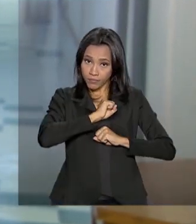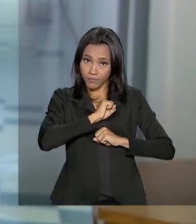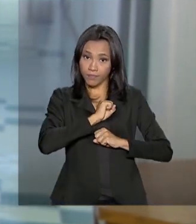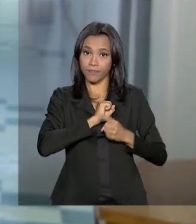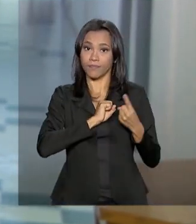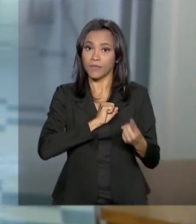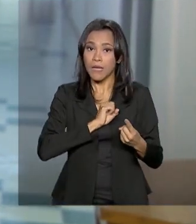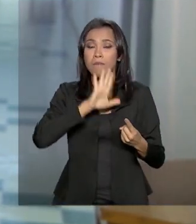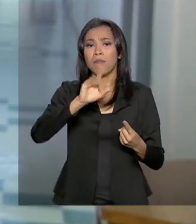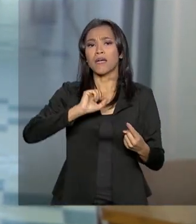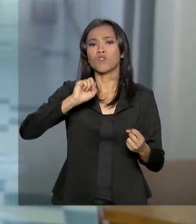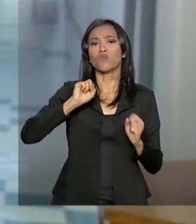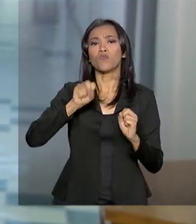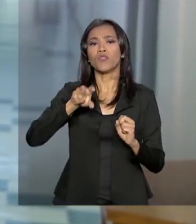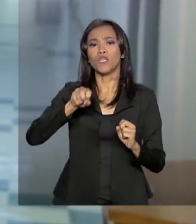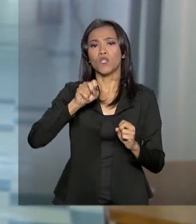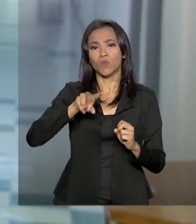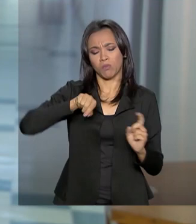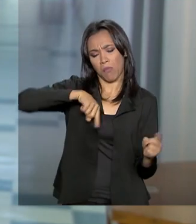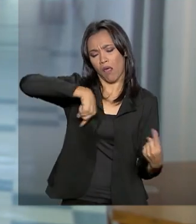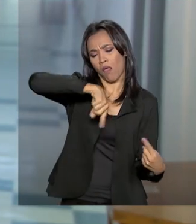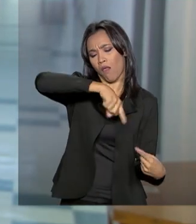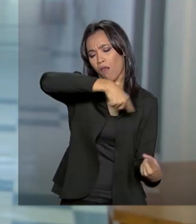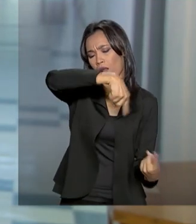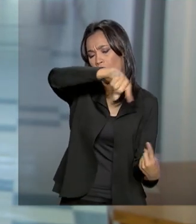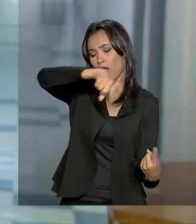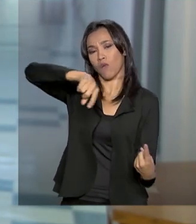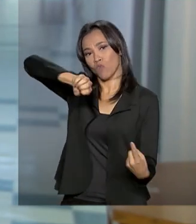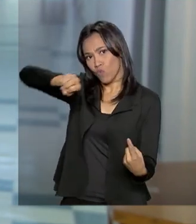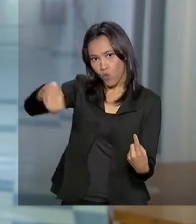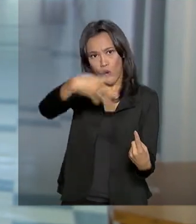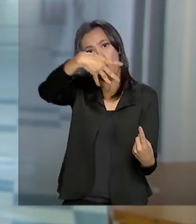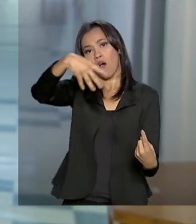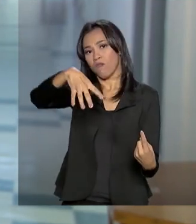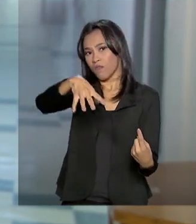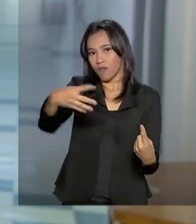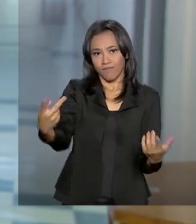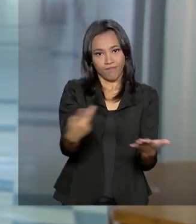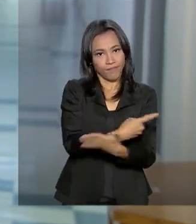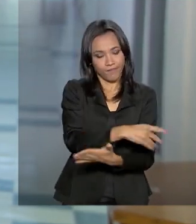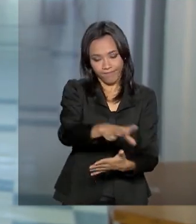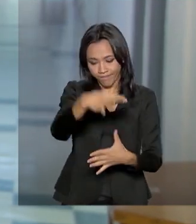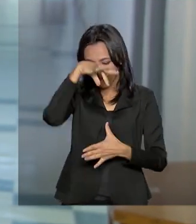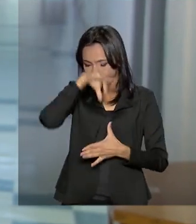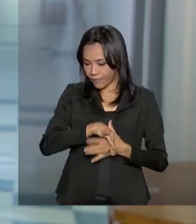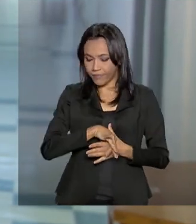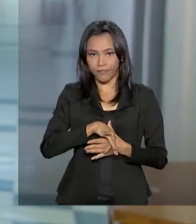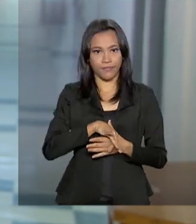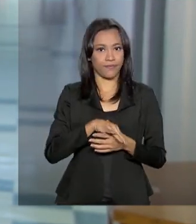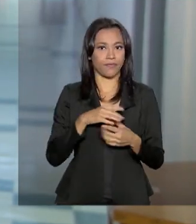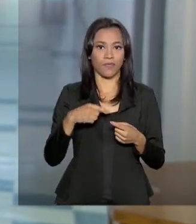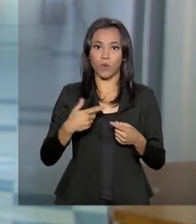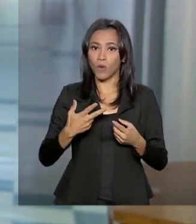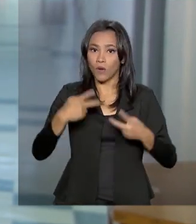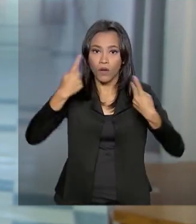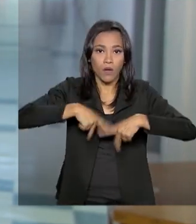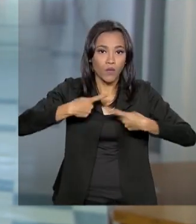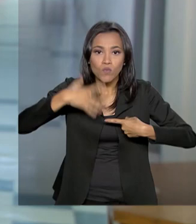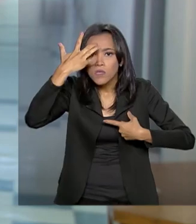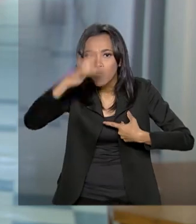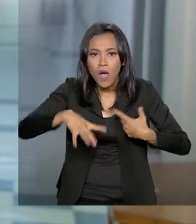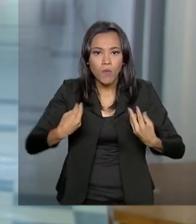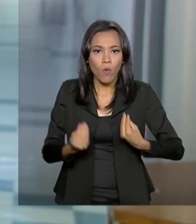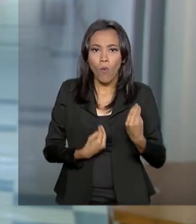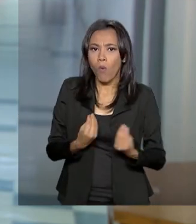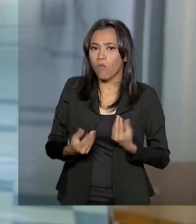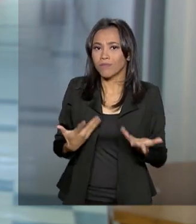que com a circulação do vírus 2, então você tem uma nova infecção. Você vai ter uma nova infecção e com essa nova infecção, o teu organismo não sabe direito como